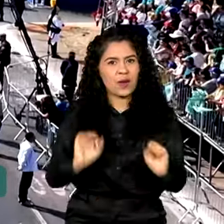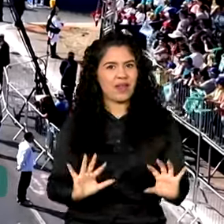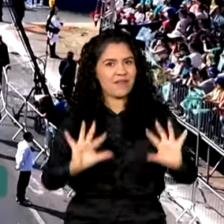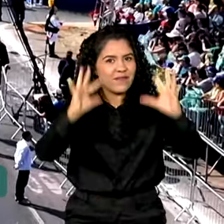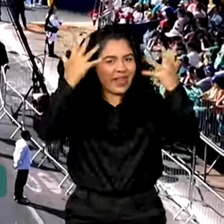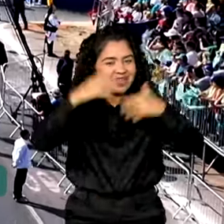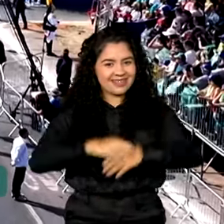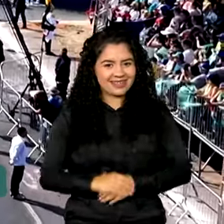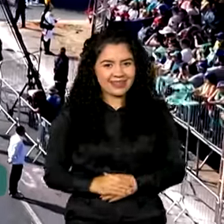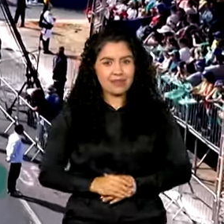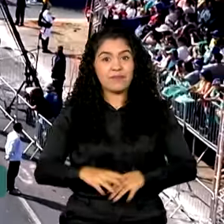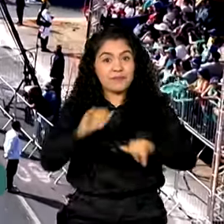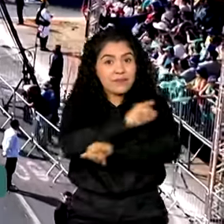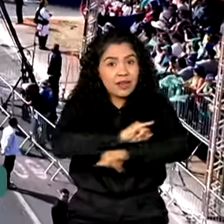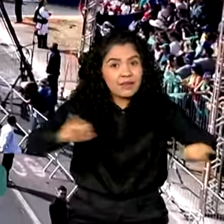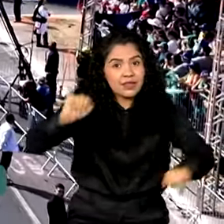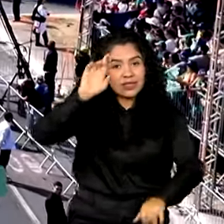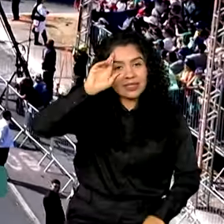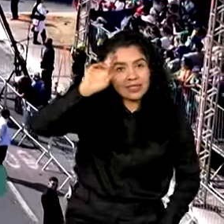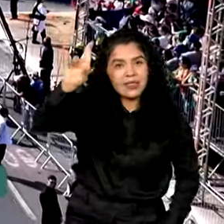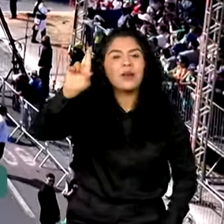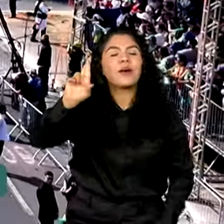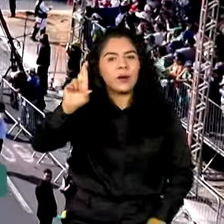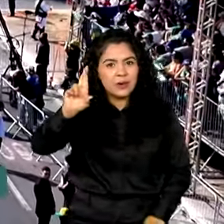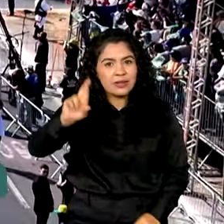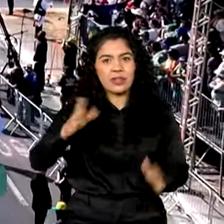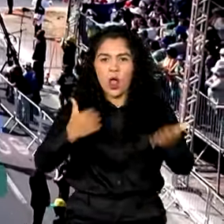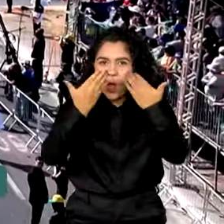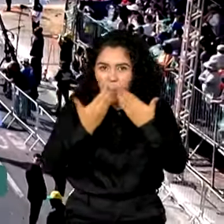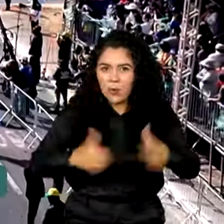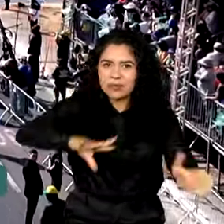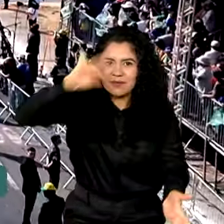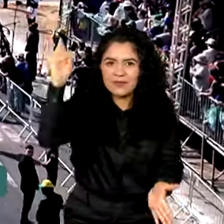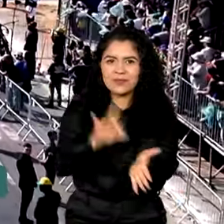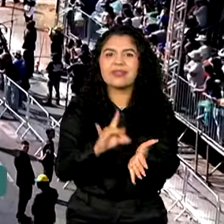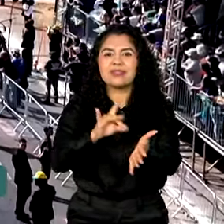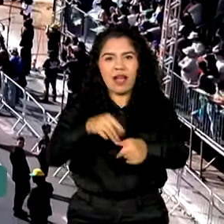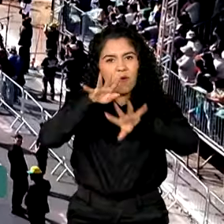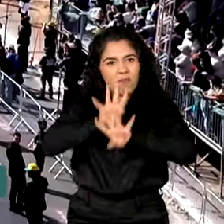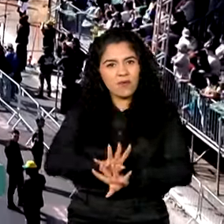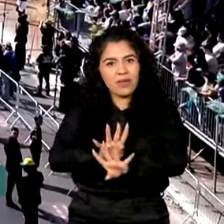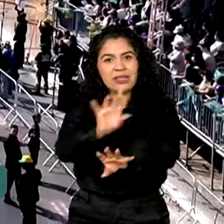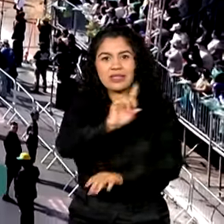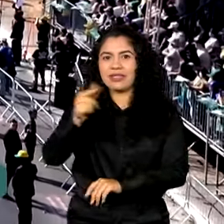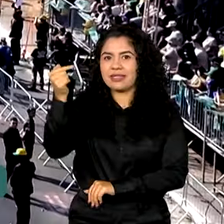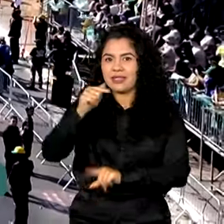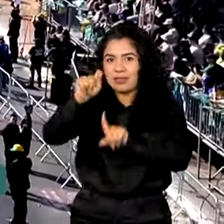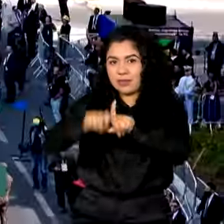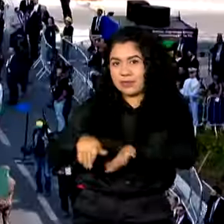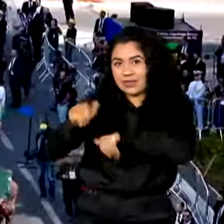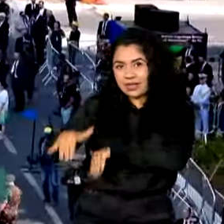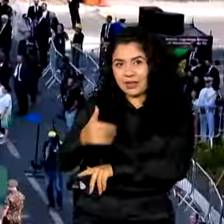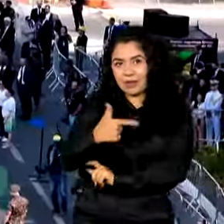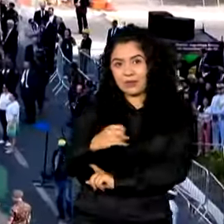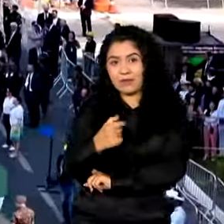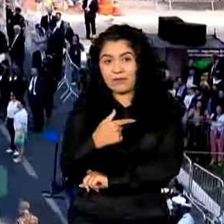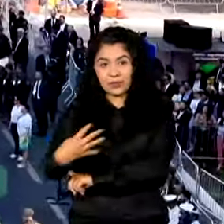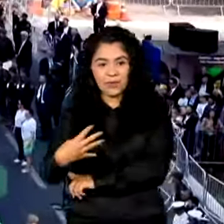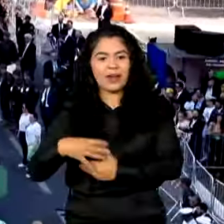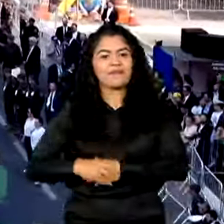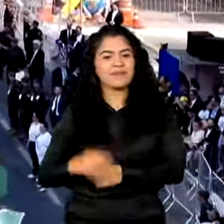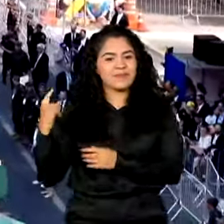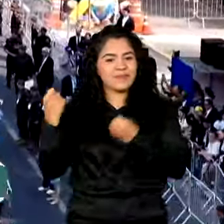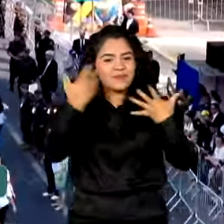Senhoras e senhores, tem início o desfile cívico-militar de 7 de setembro de 2024. Por aqui,